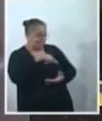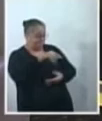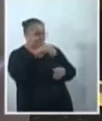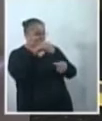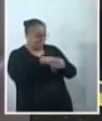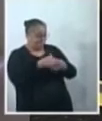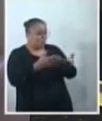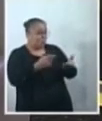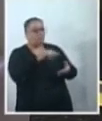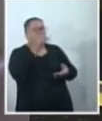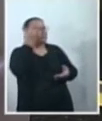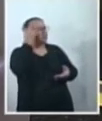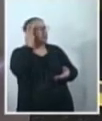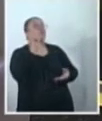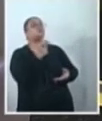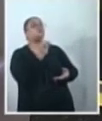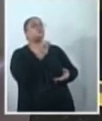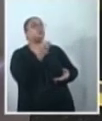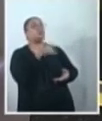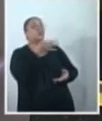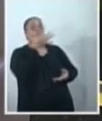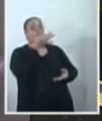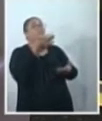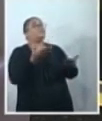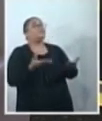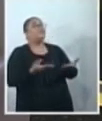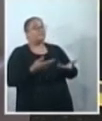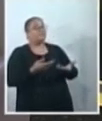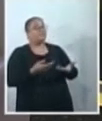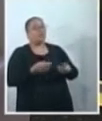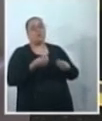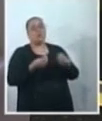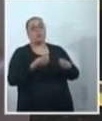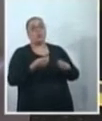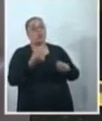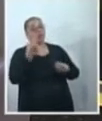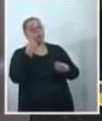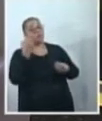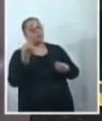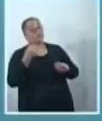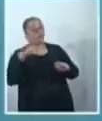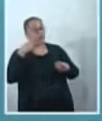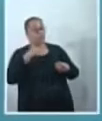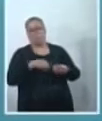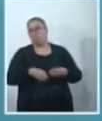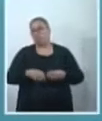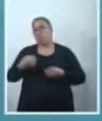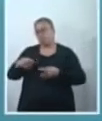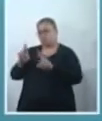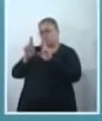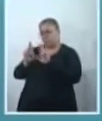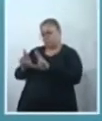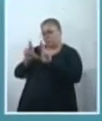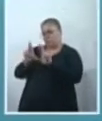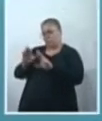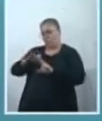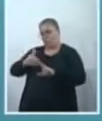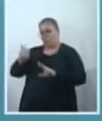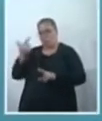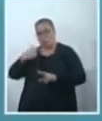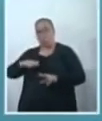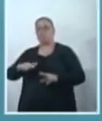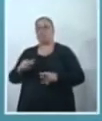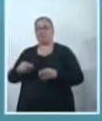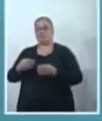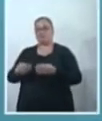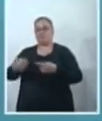é que está esse convencimento aqui no plenário? Eu espero sempre o melhor. Que a gente consiga fazer um